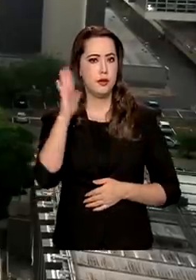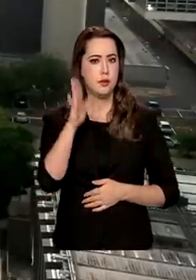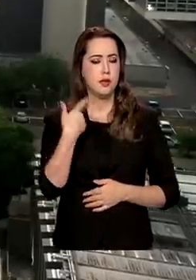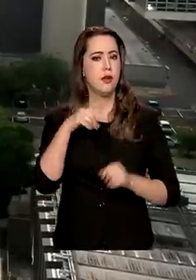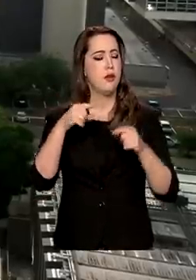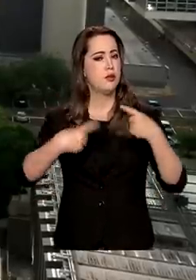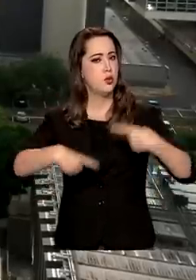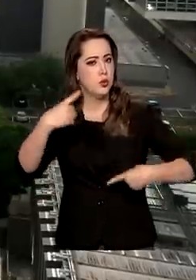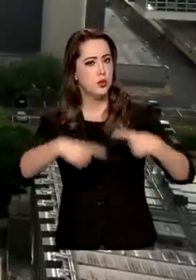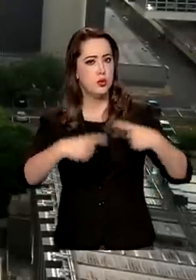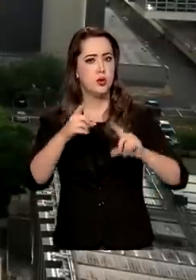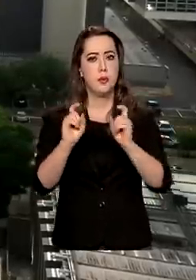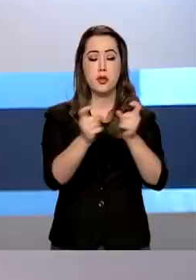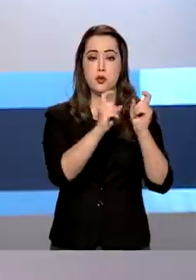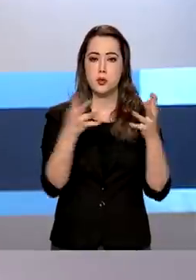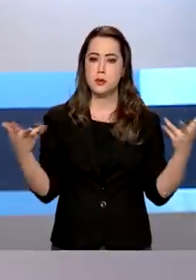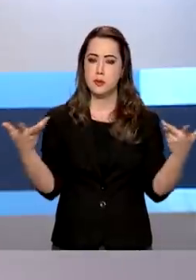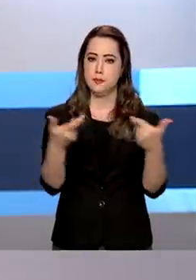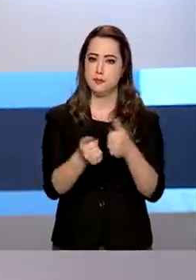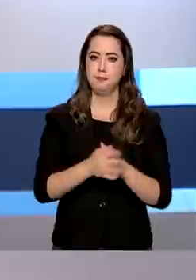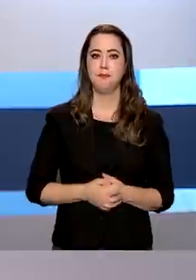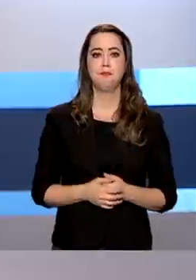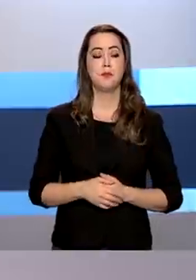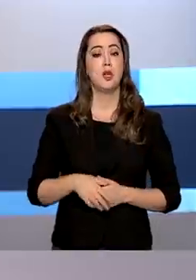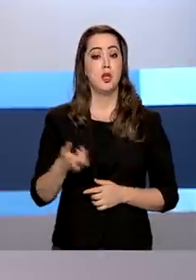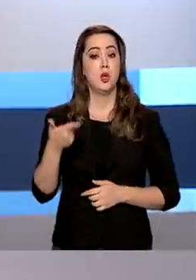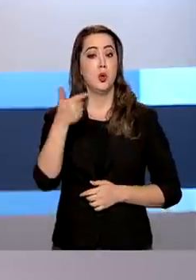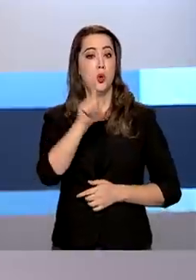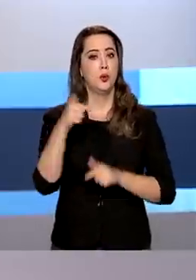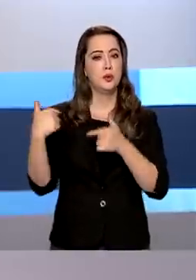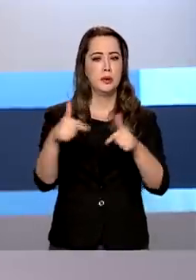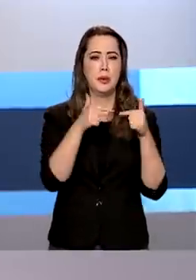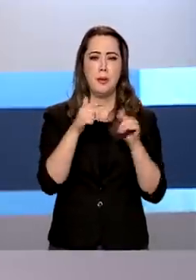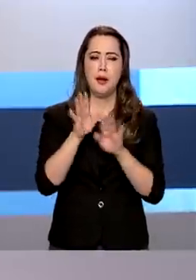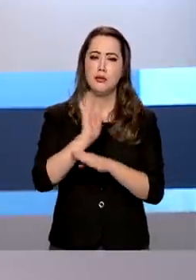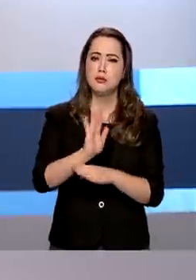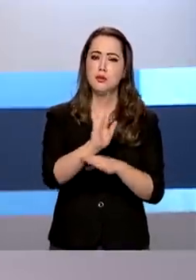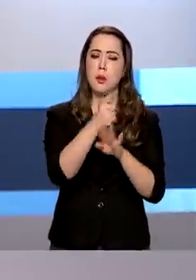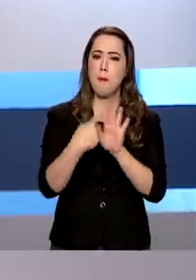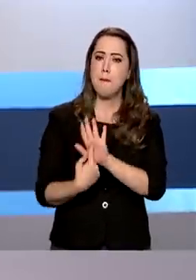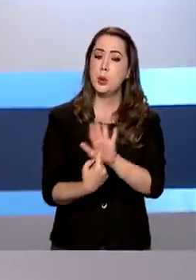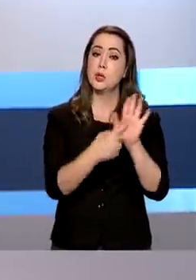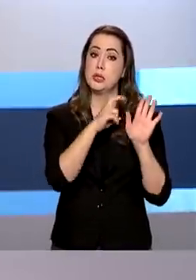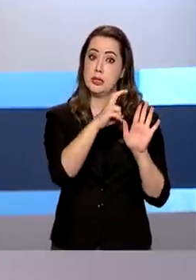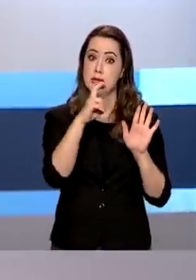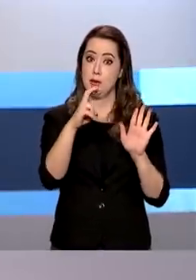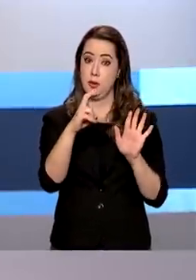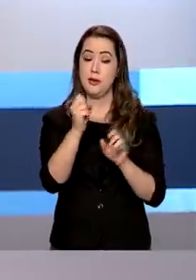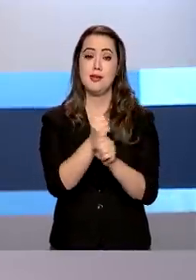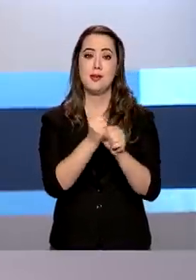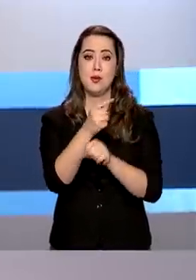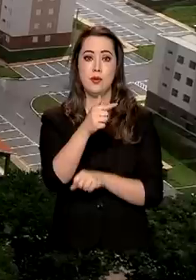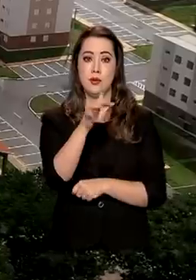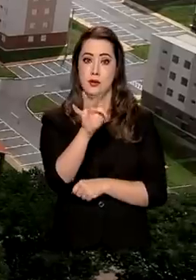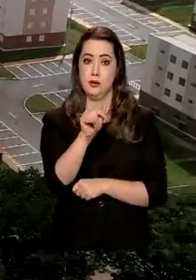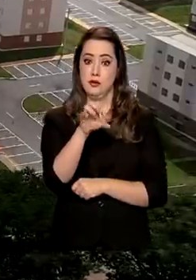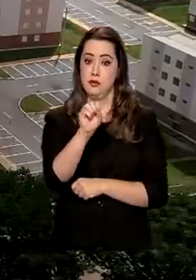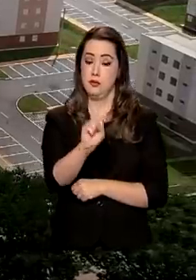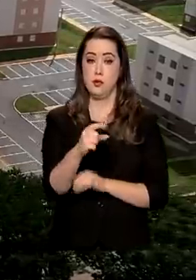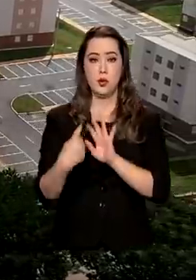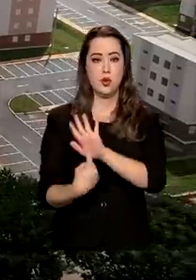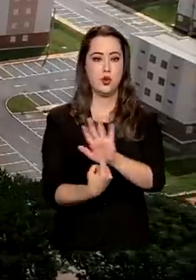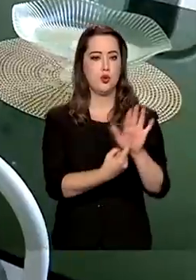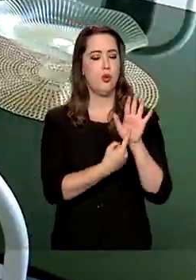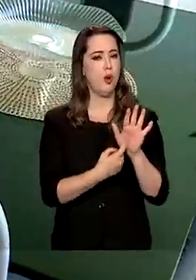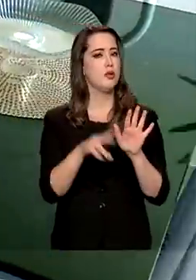sobre gestão eficiente. Em mais uma reportagem da série sobre os 55 anos do FGTS, vamos mostrar